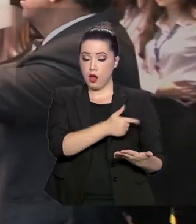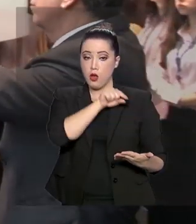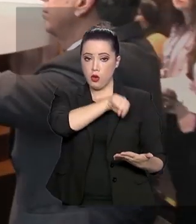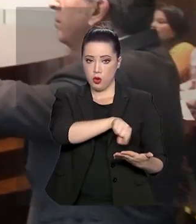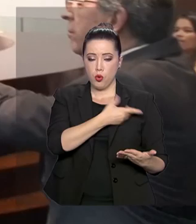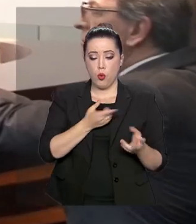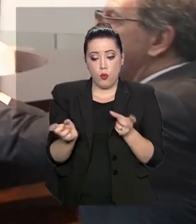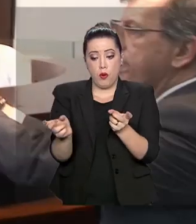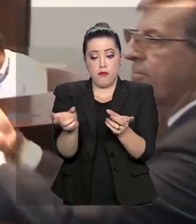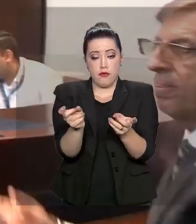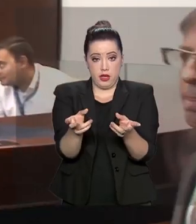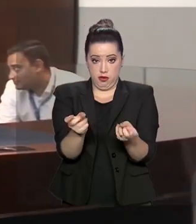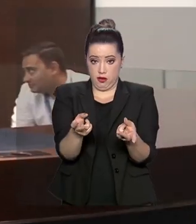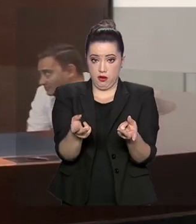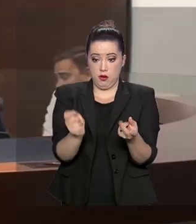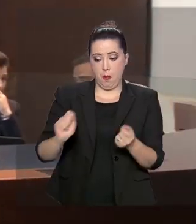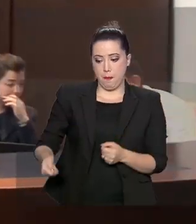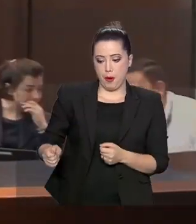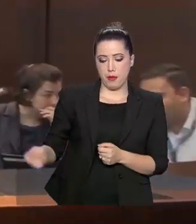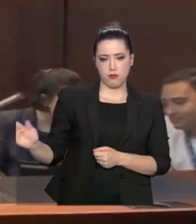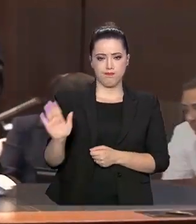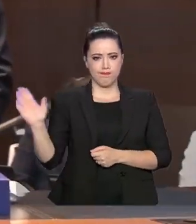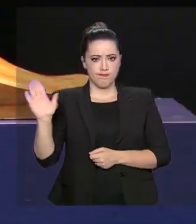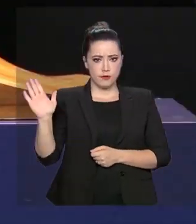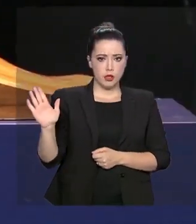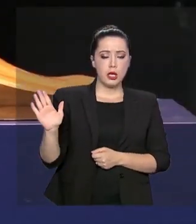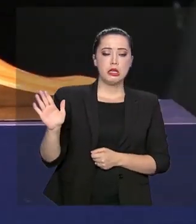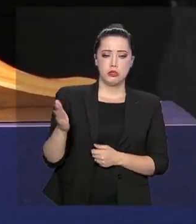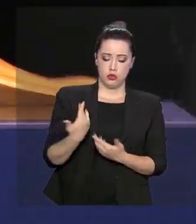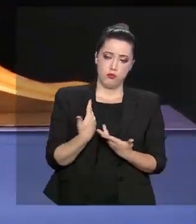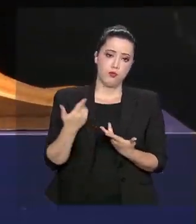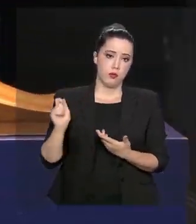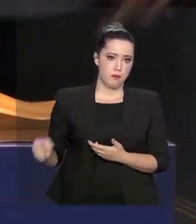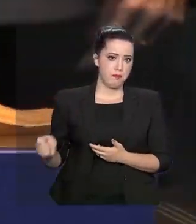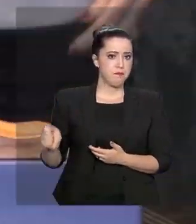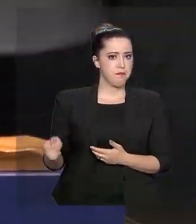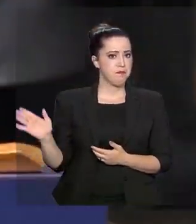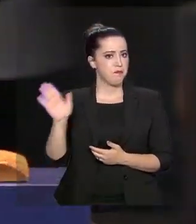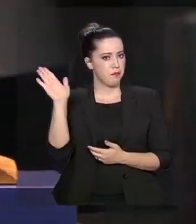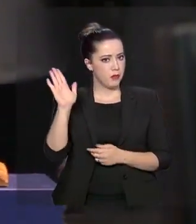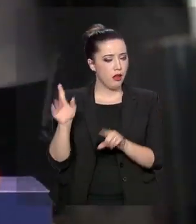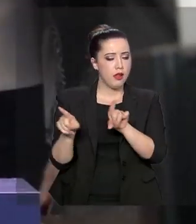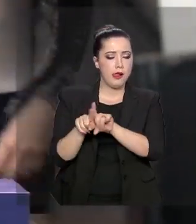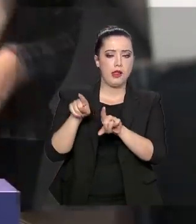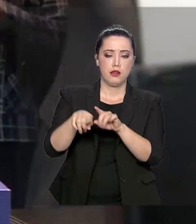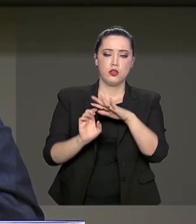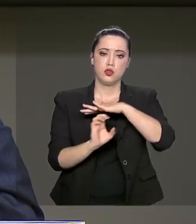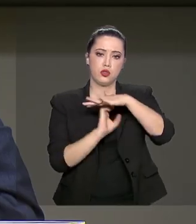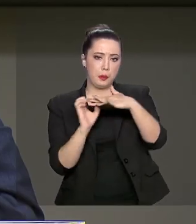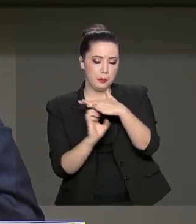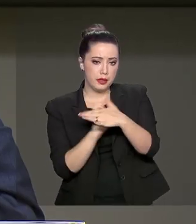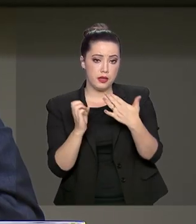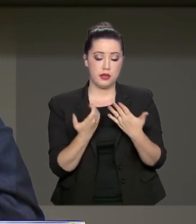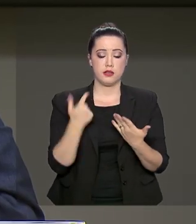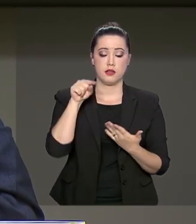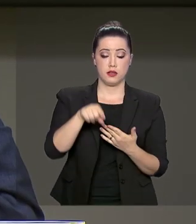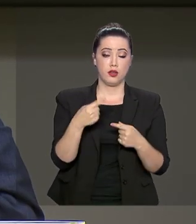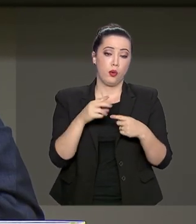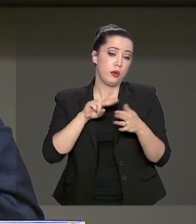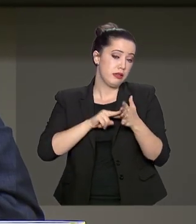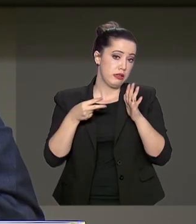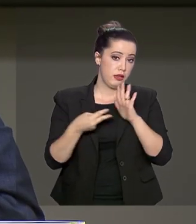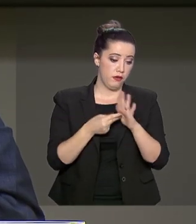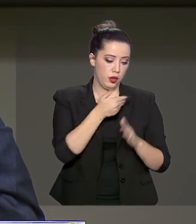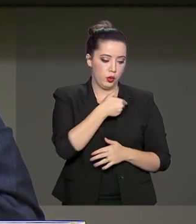desestatizações. A maior parte veio de privatizações e desinvestimentos, quando a União se